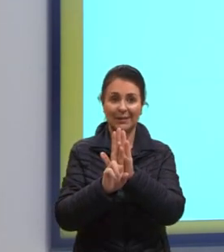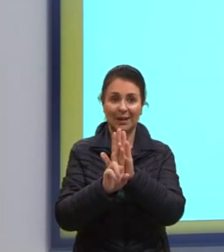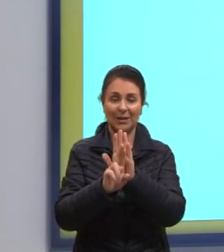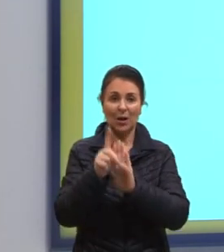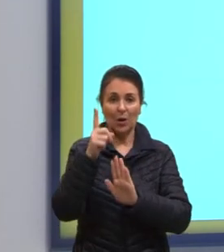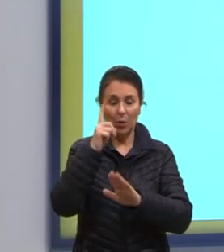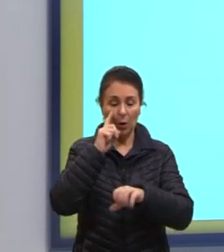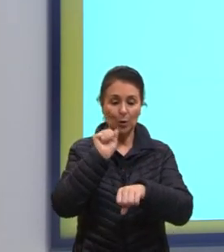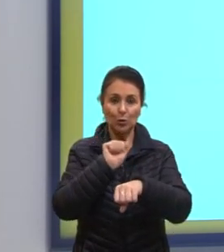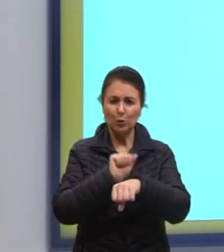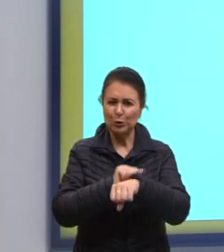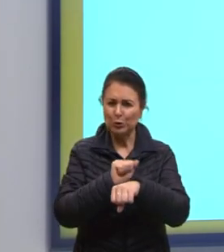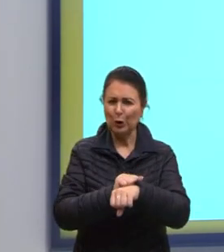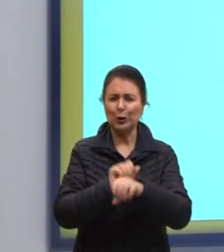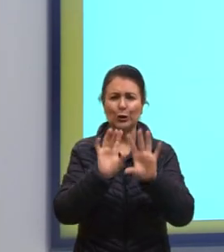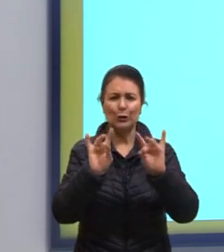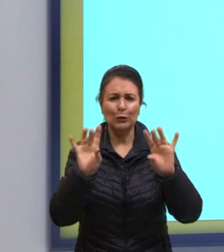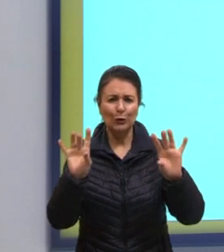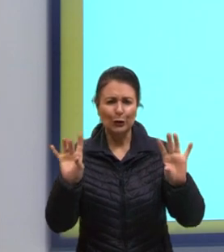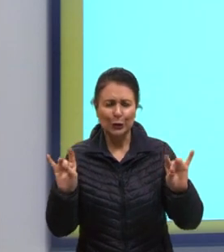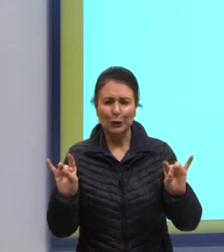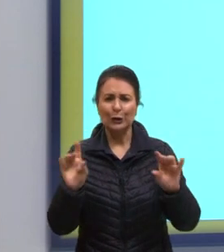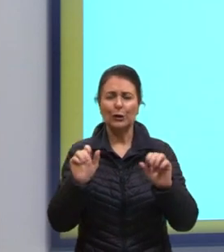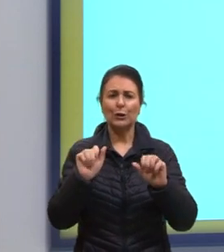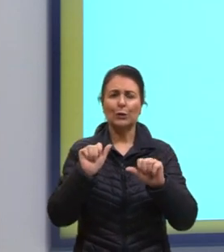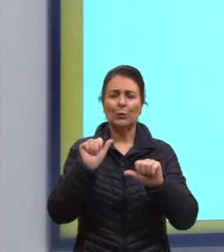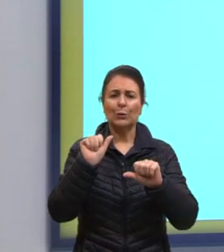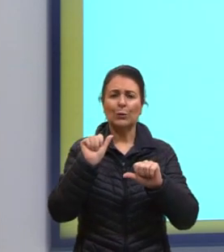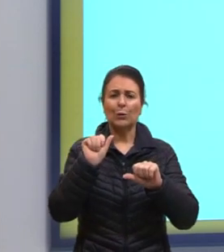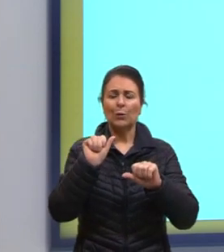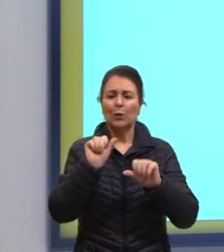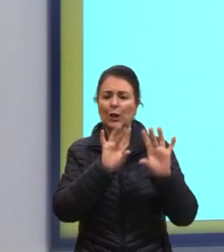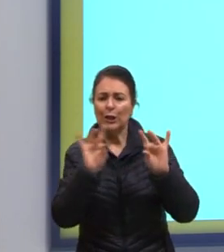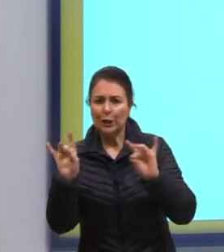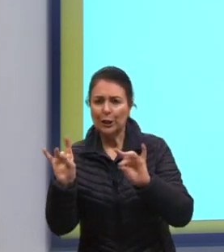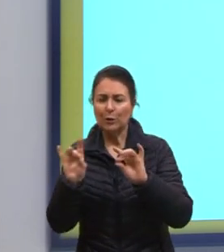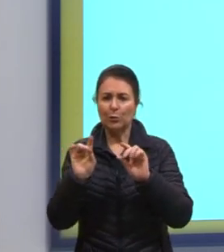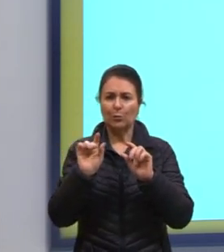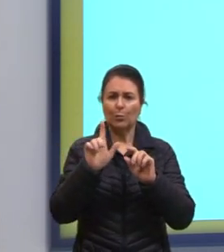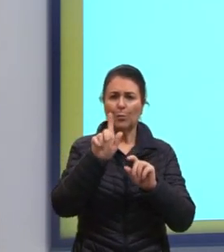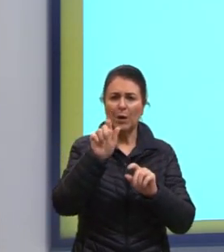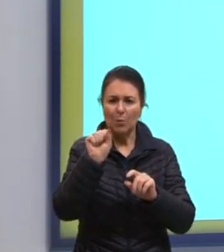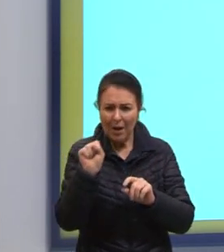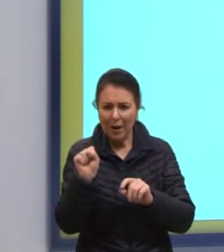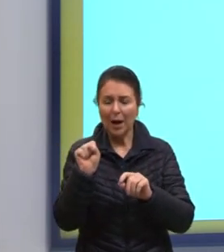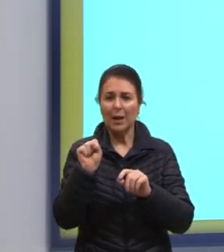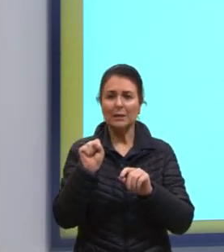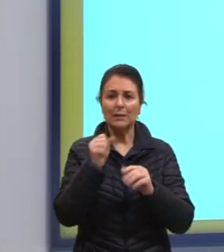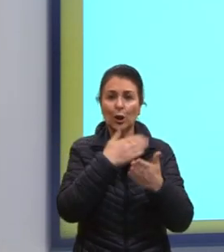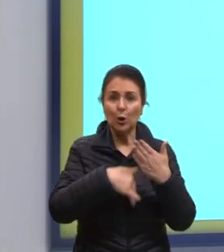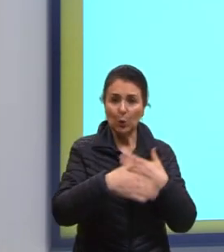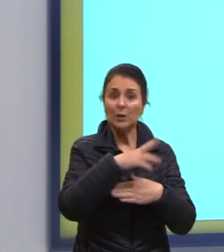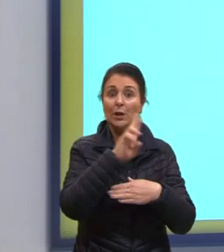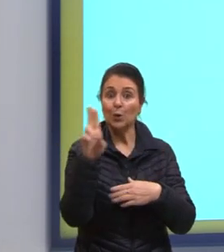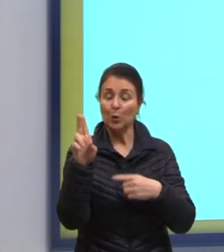Do sólido para o líquido, a fusão. Do líquido para o gás, vaporização. Enfim, todas estão aqui.